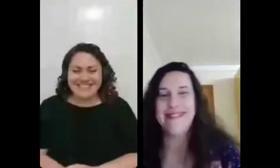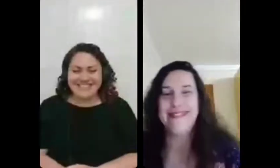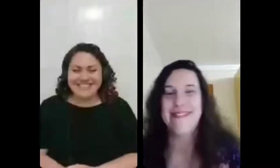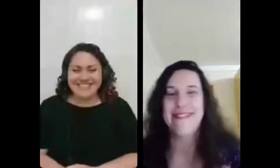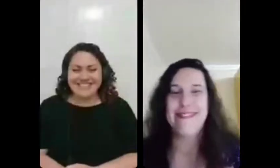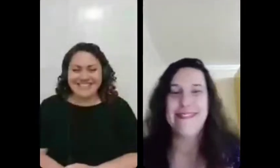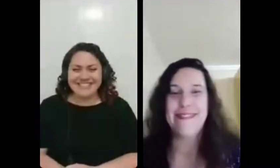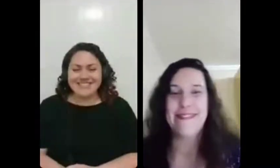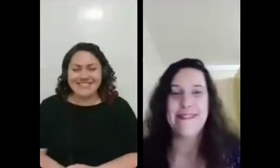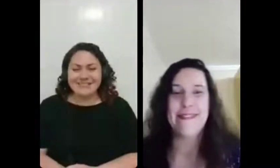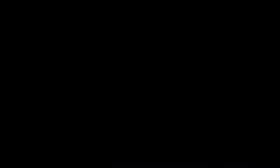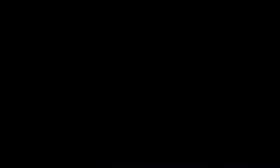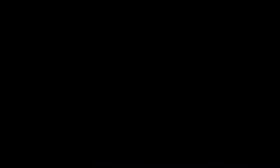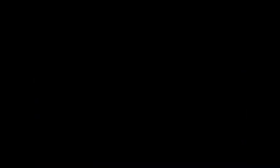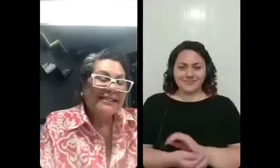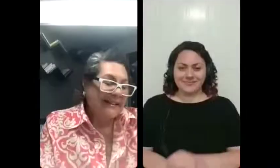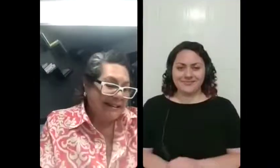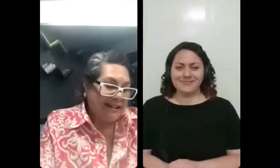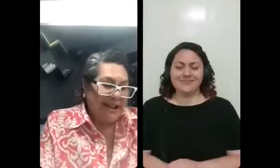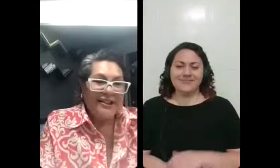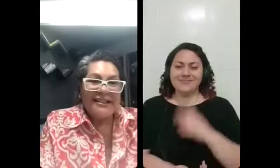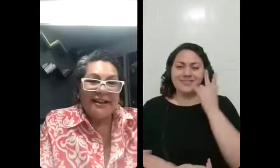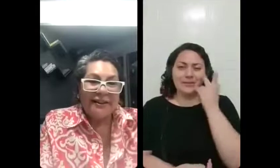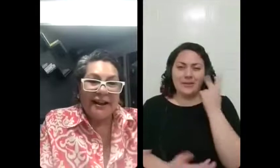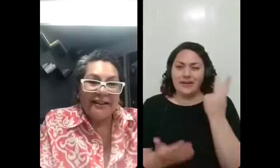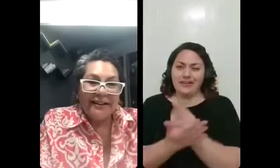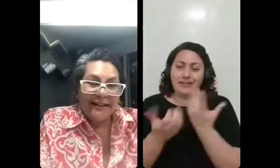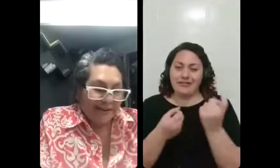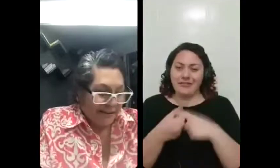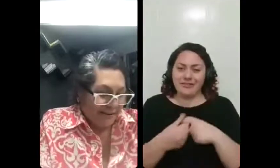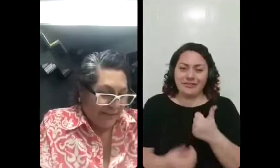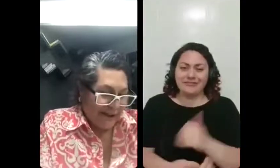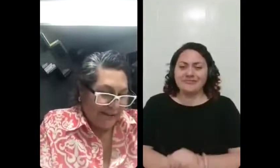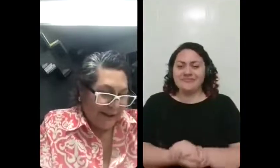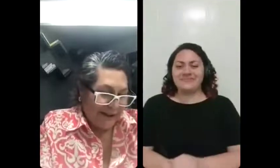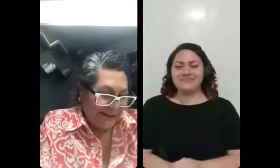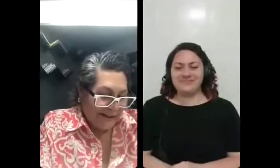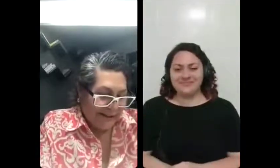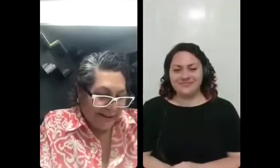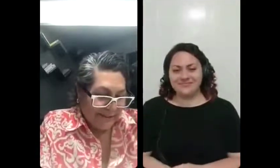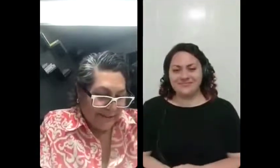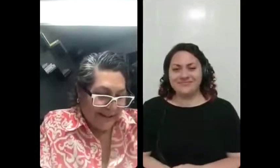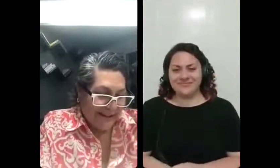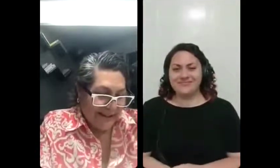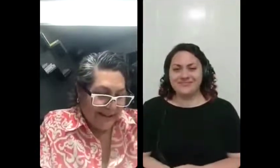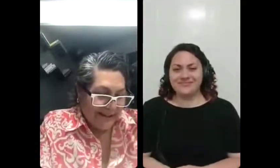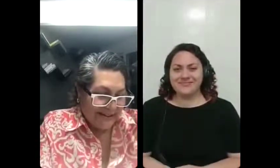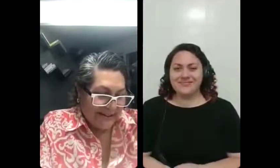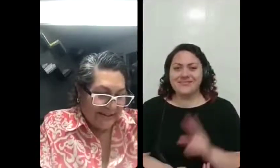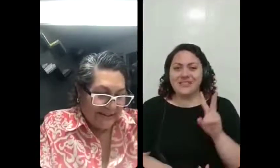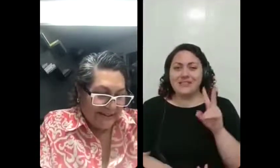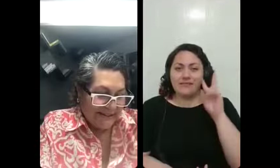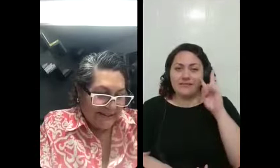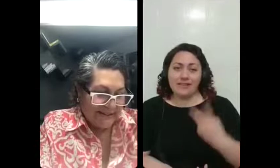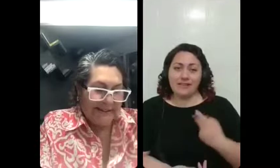Eu vou chamar a Simone agora. Voltamos todas. voltamos. Eu tava brincando que a gente vai virar